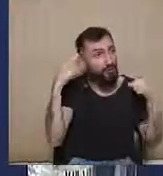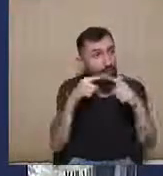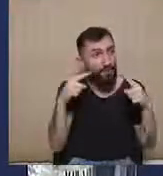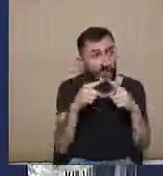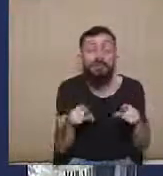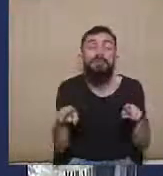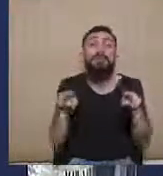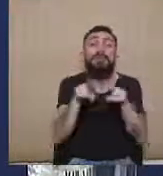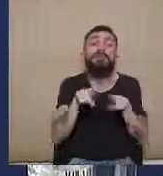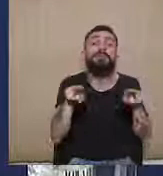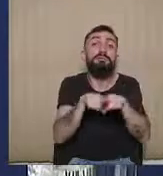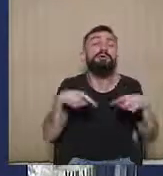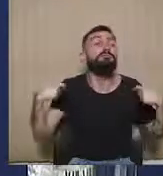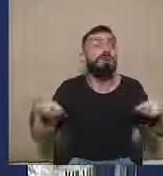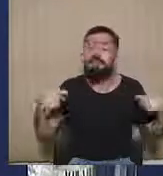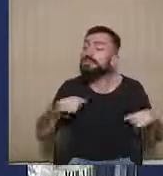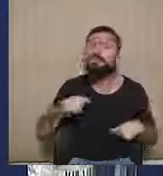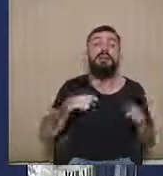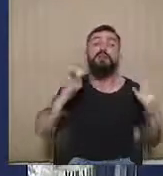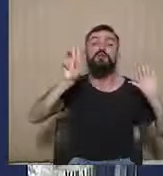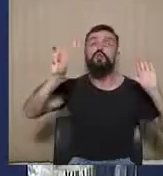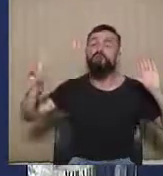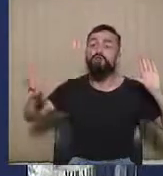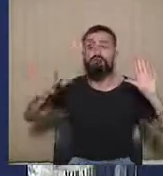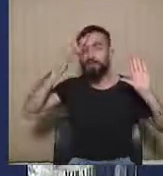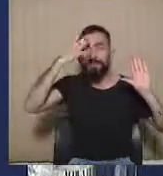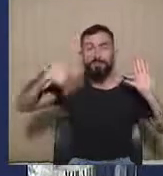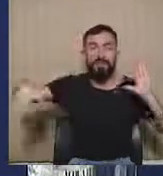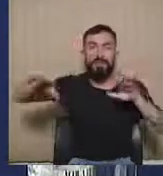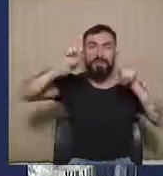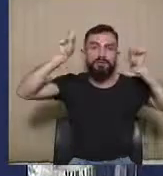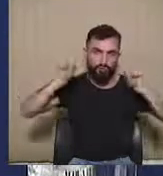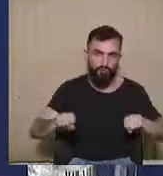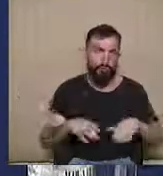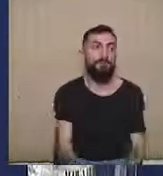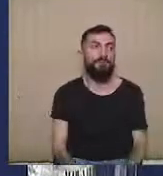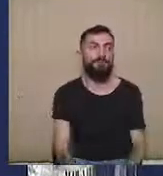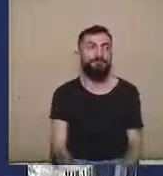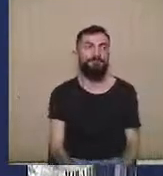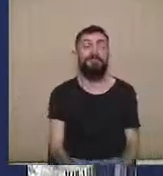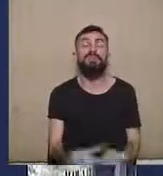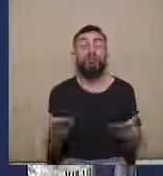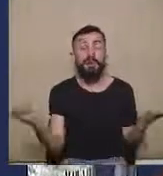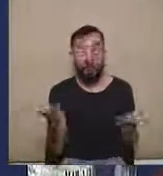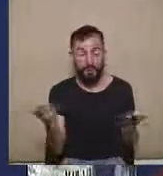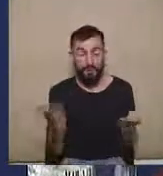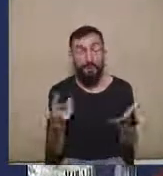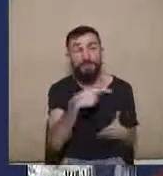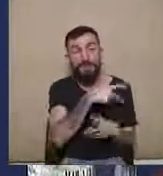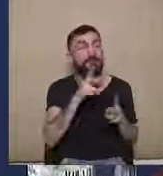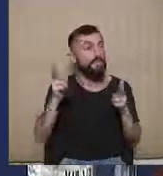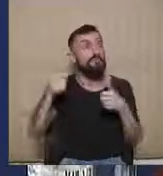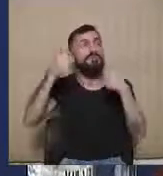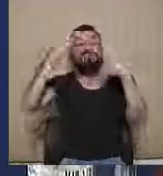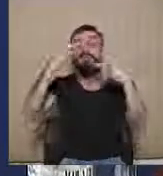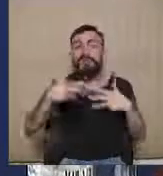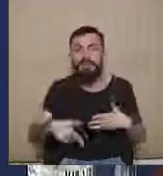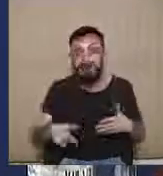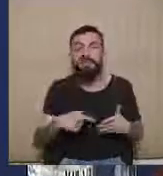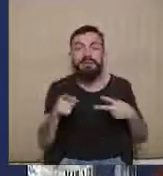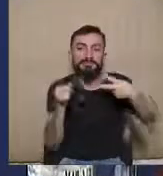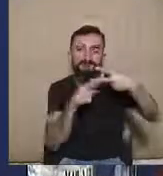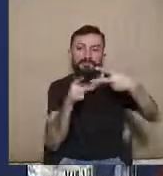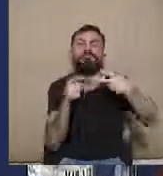e também já deve apresentar o rol de testemunhas. Então nós vemos aqui, então, essa expressão do princípio da preclusão.